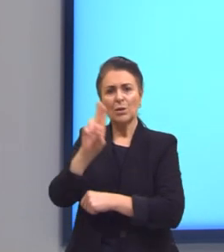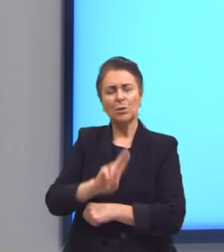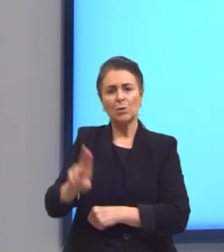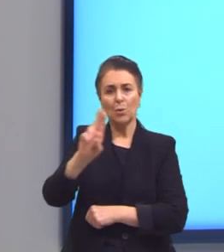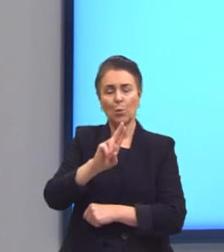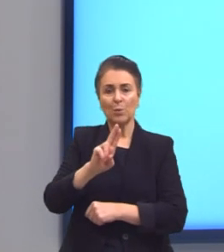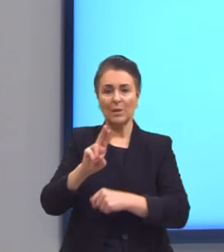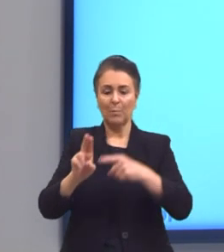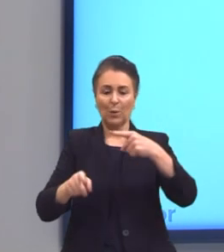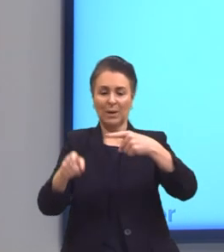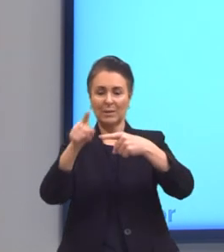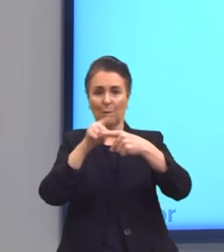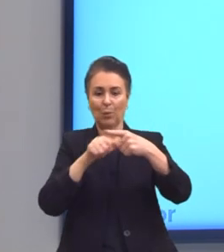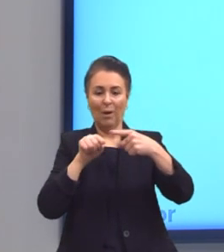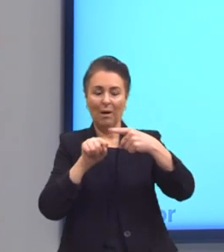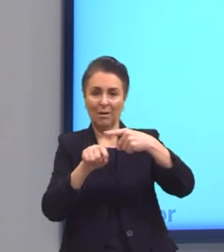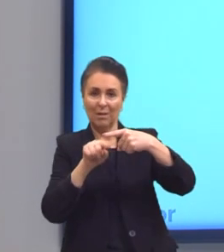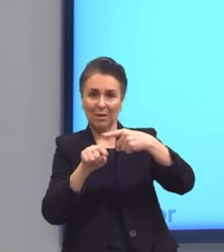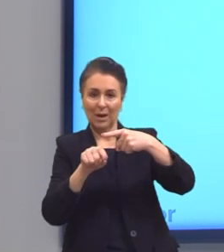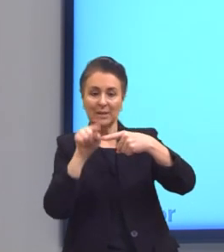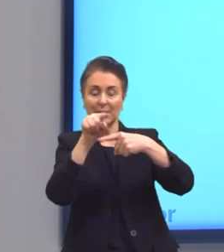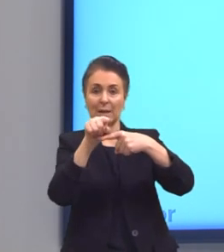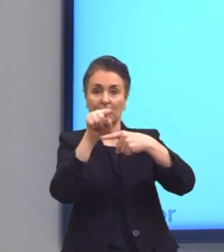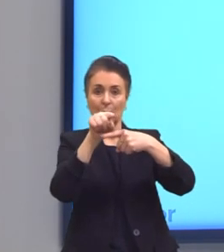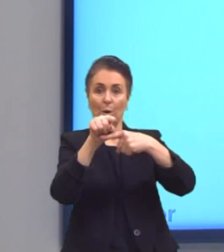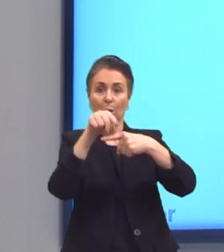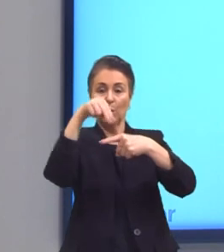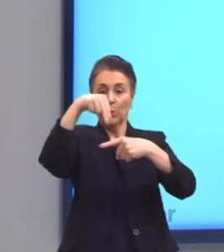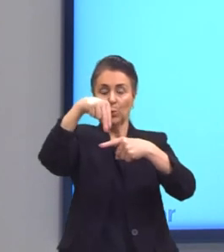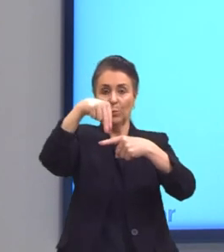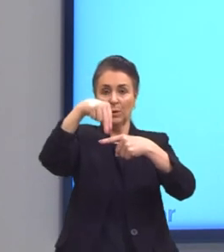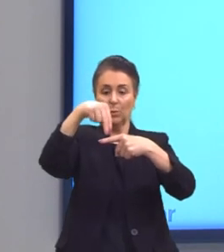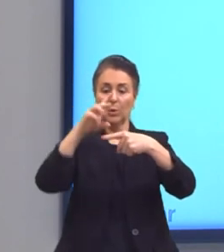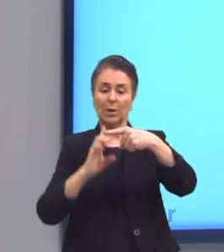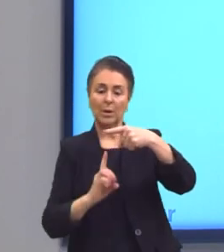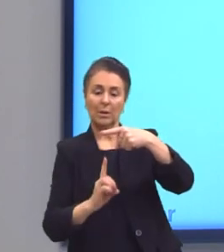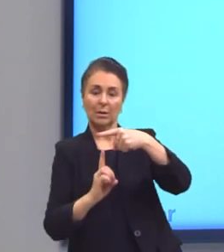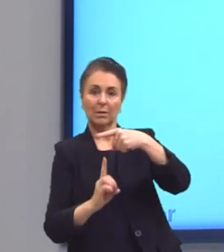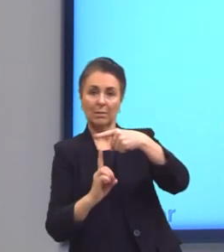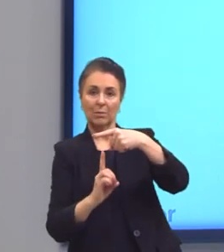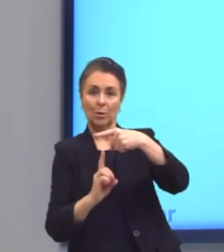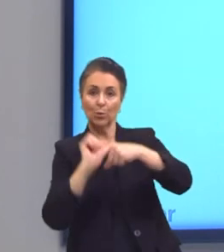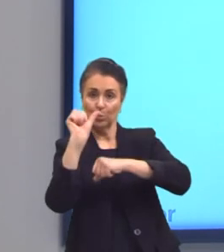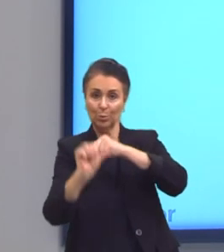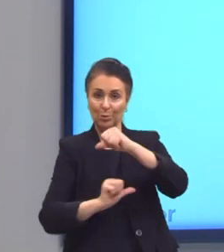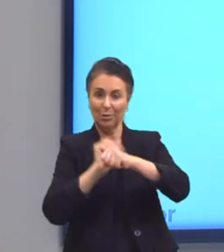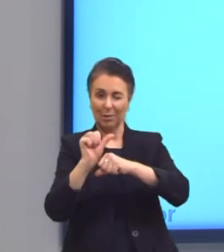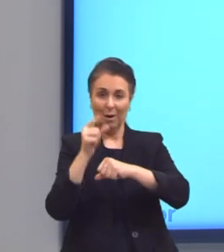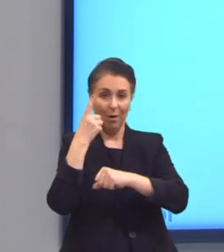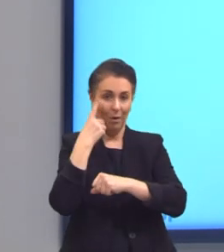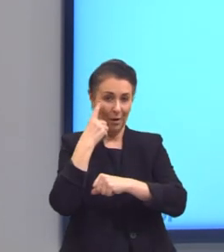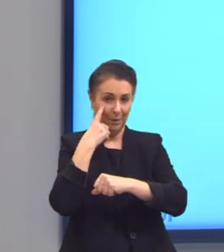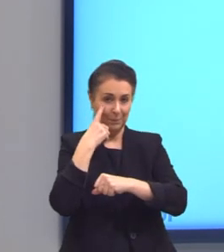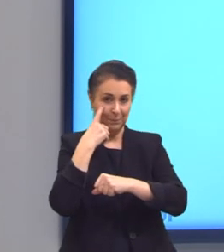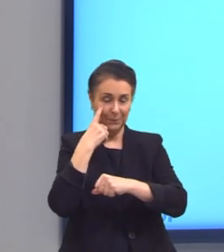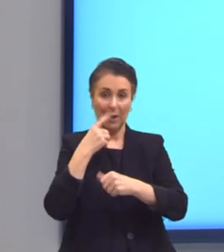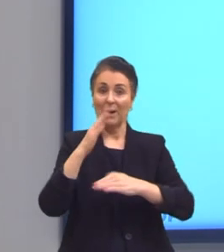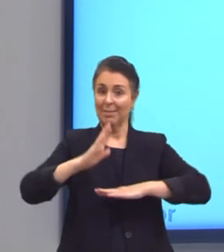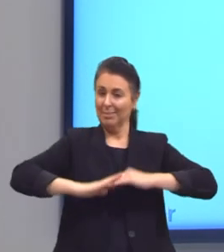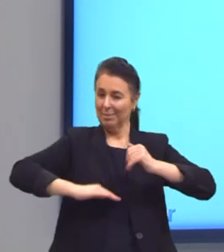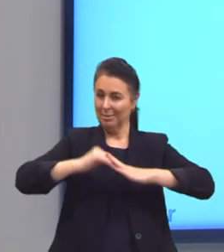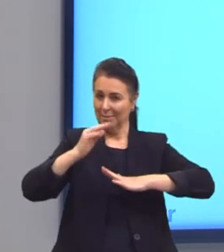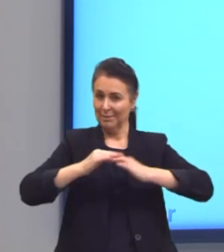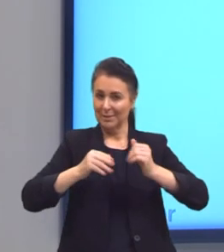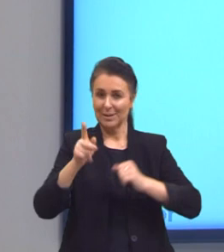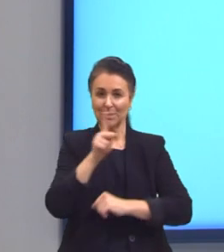numerador como 1, e passa o resultado lá para o denominador. Tá? Vamos ver isso aqui na prática, né?